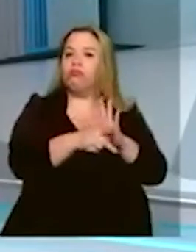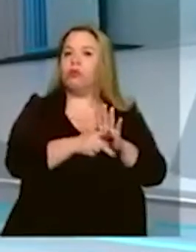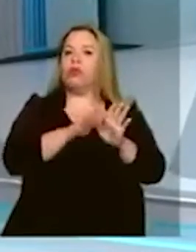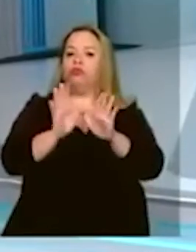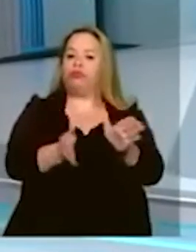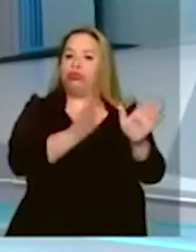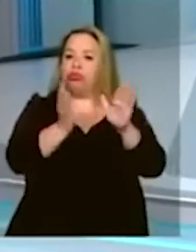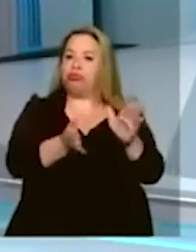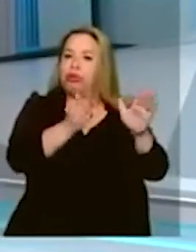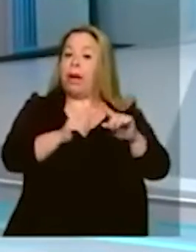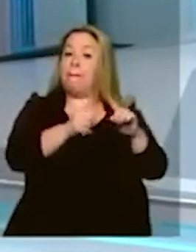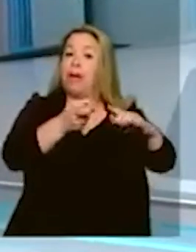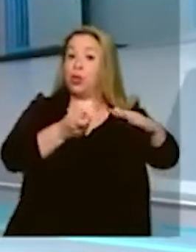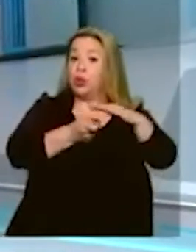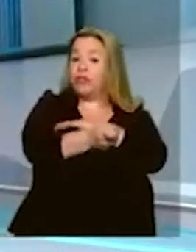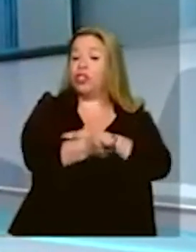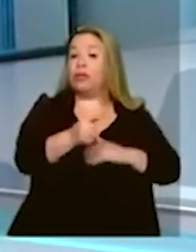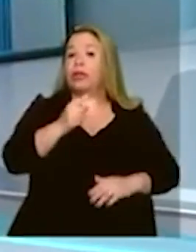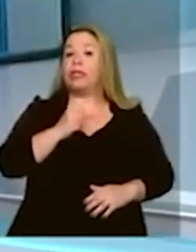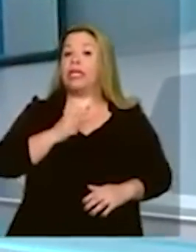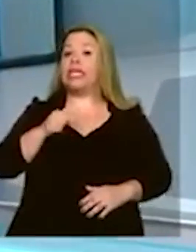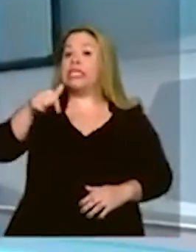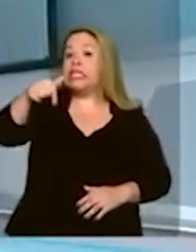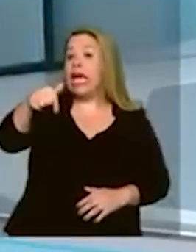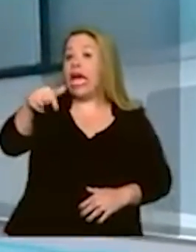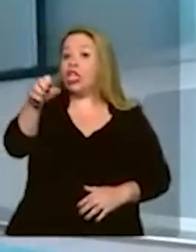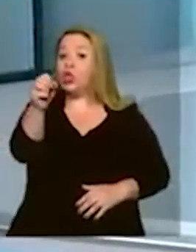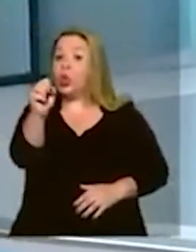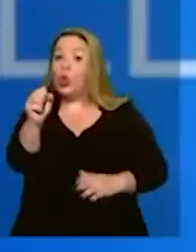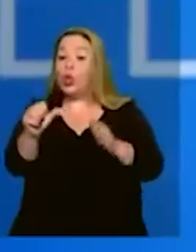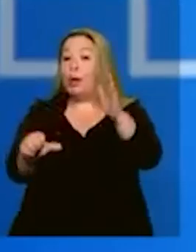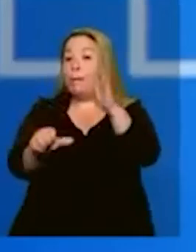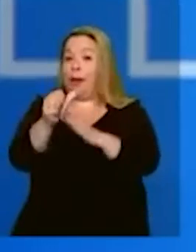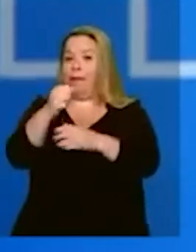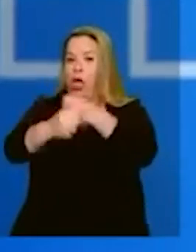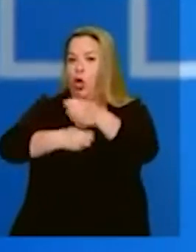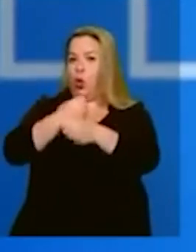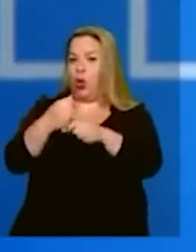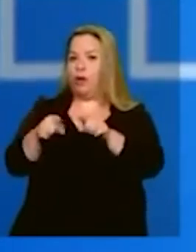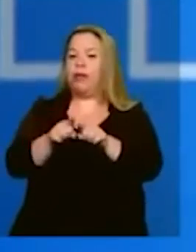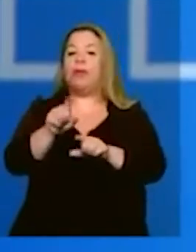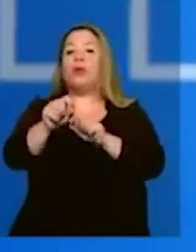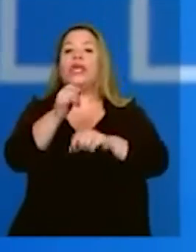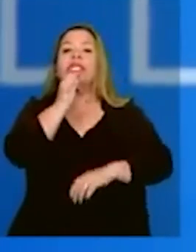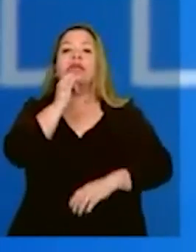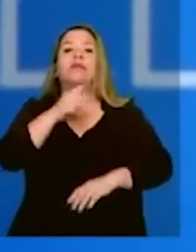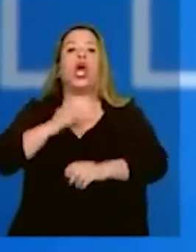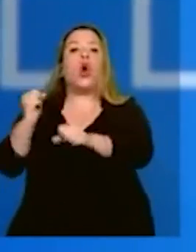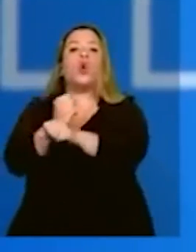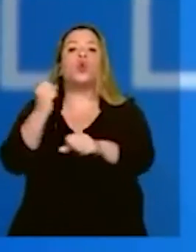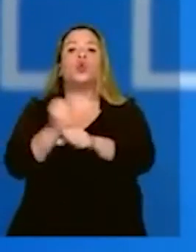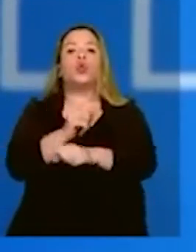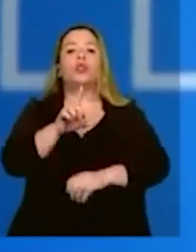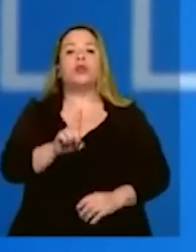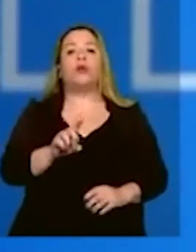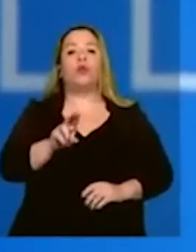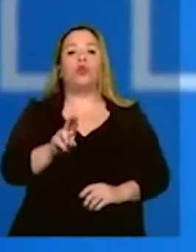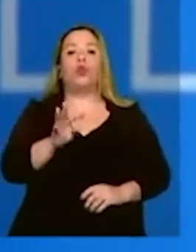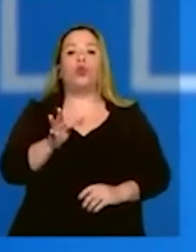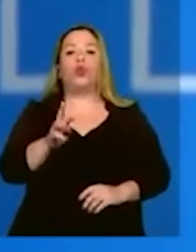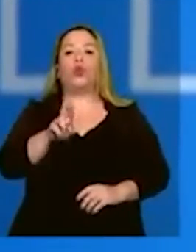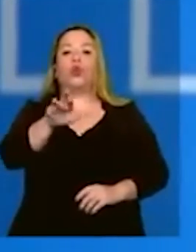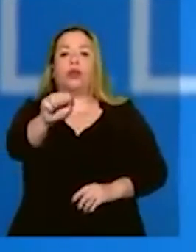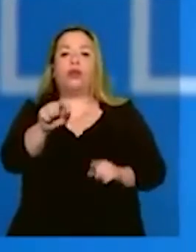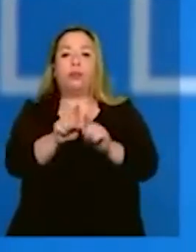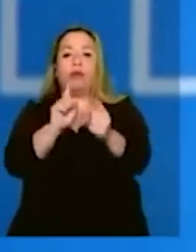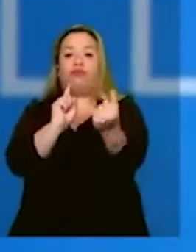mesmo se concentra nos sete, oito primeiros anos. Vamos dar o exemplo da Dutra. Todo investimento da Dutra vai acontecer nos sete primeiros anos do